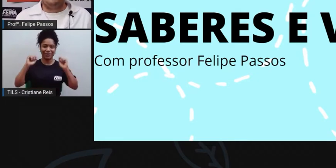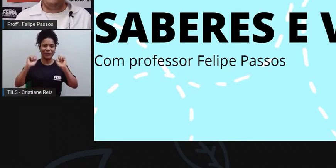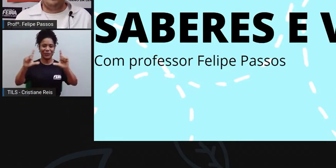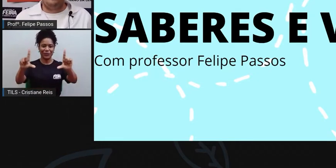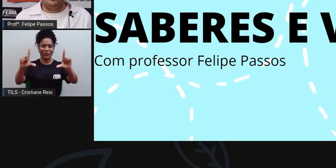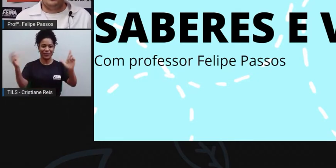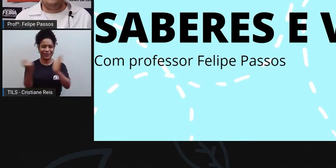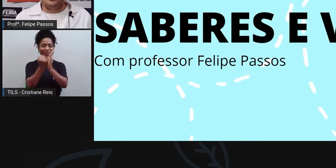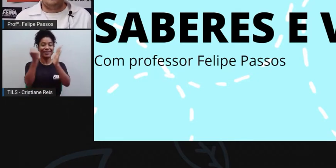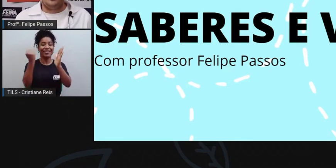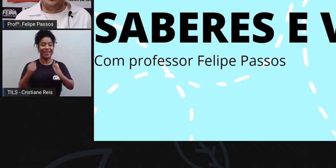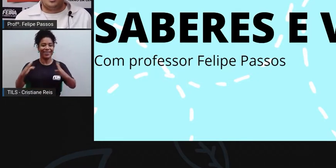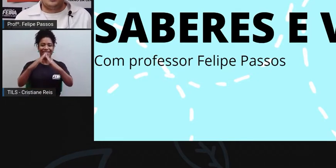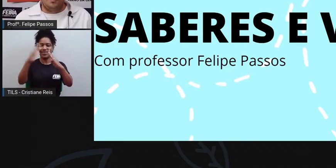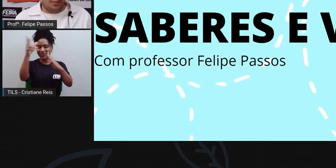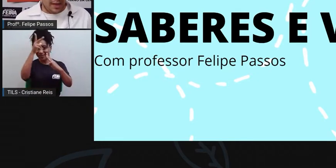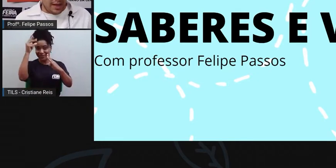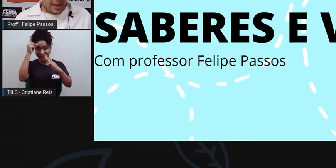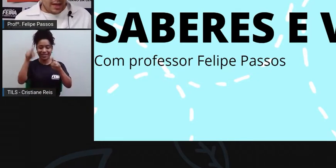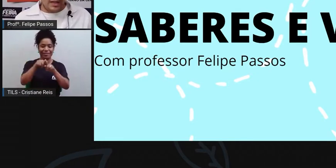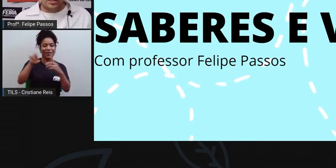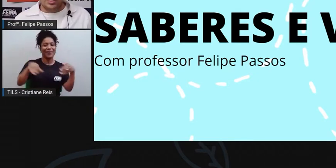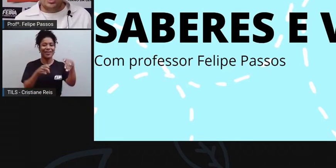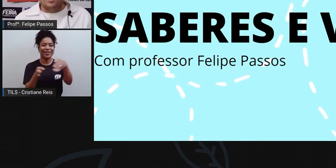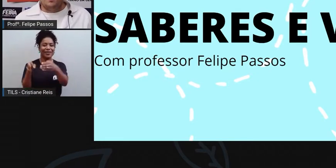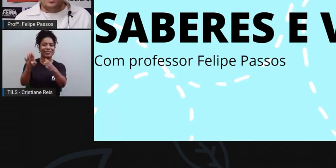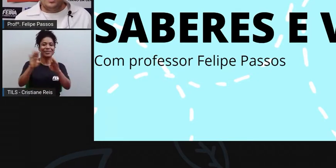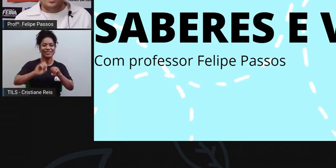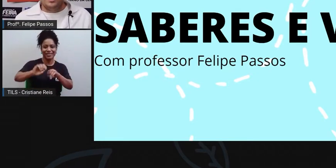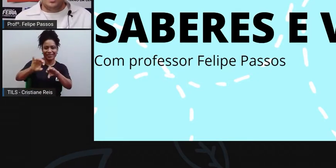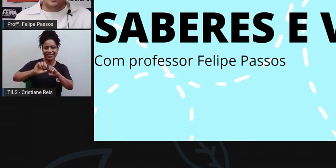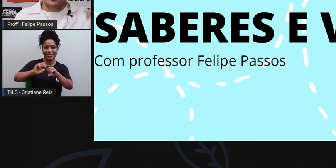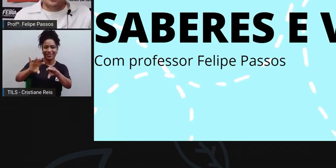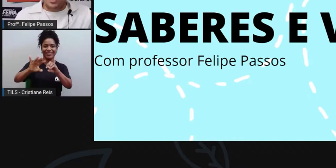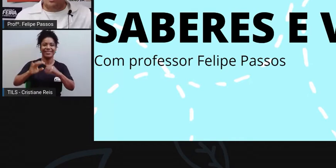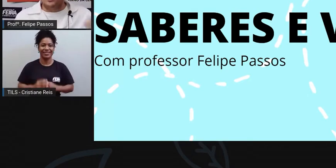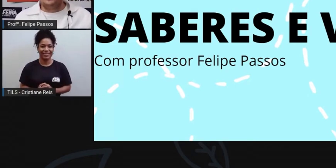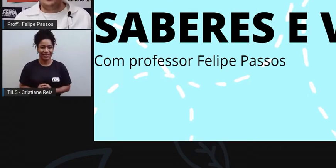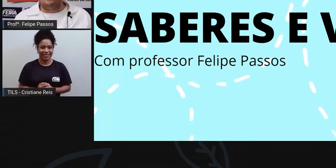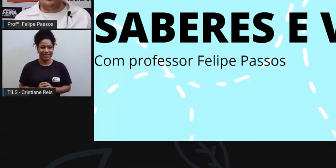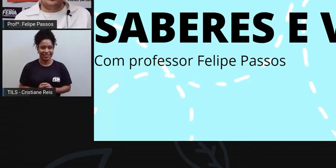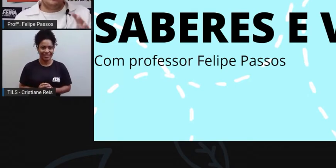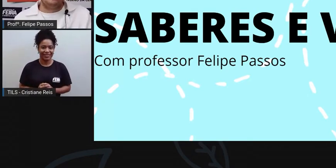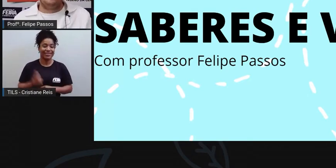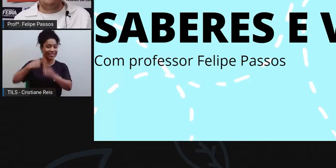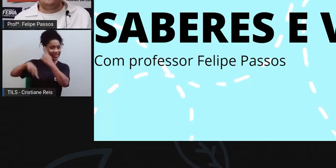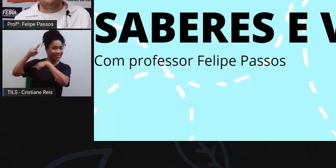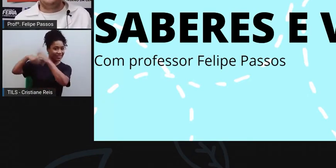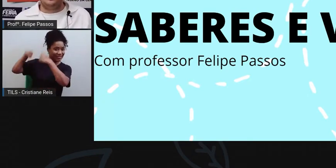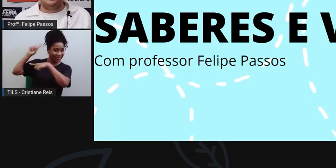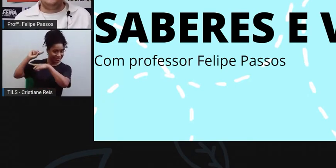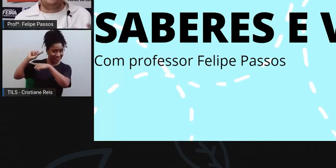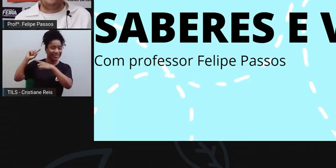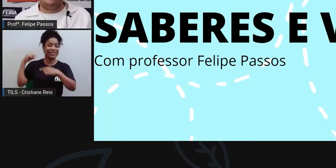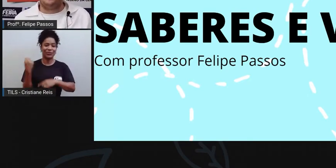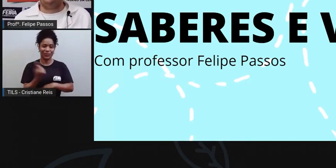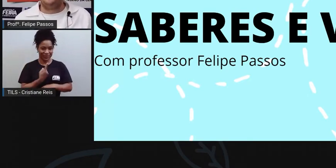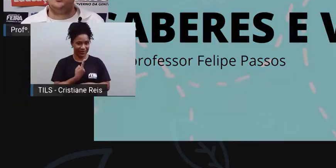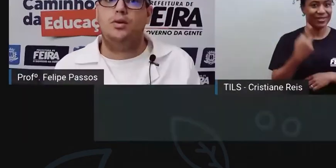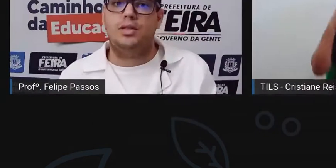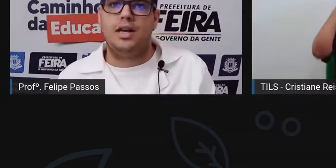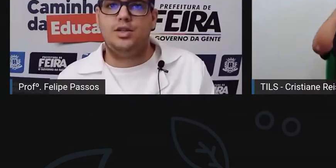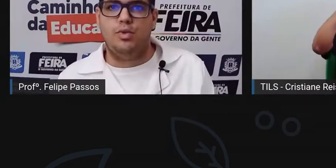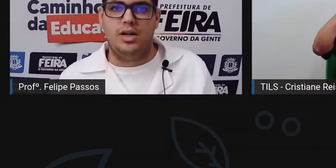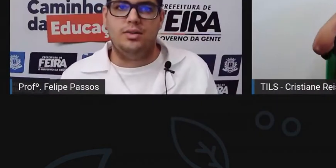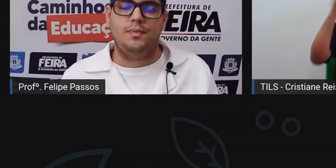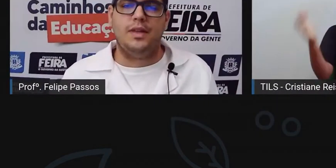logomarca da prefeitura e do Caminhos de Educação. Gente, nas aulas anteriores, não só na turma de vocês, eu estou falando aqui com o